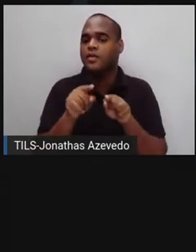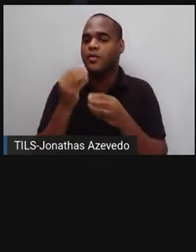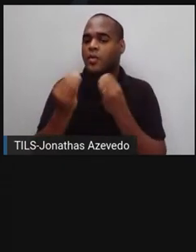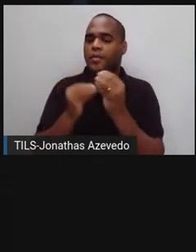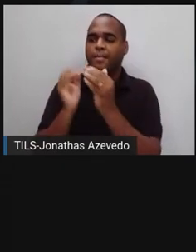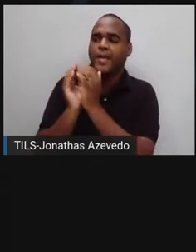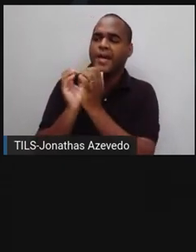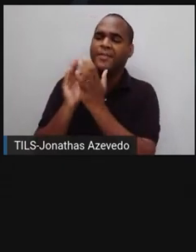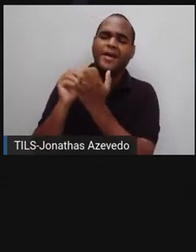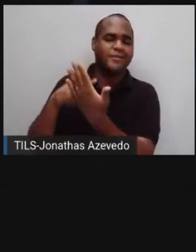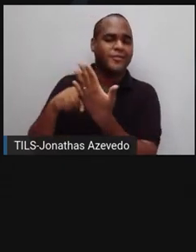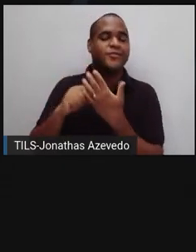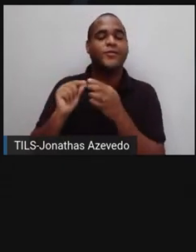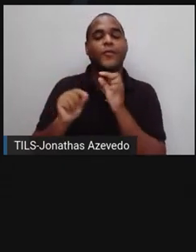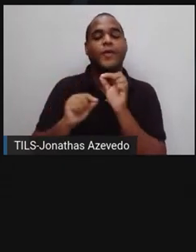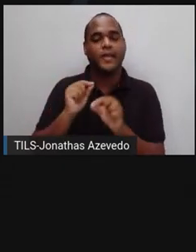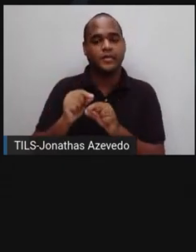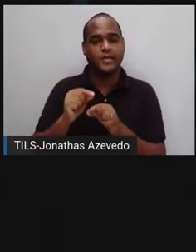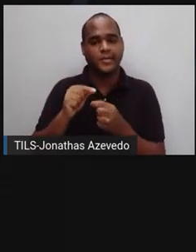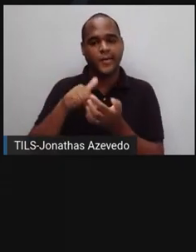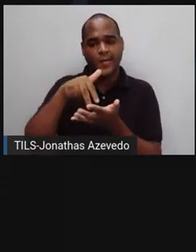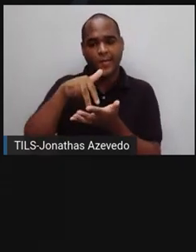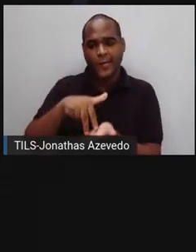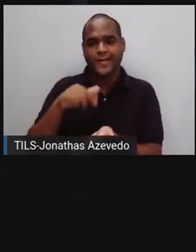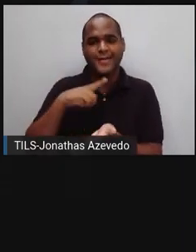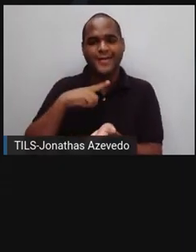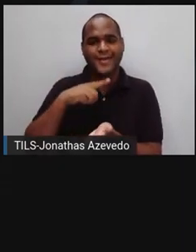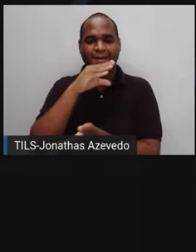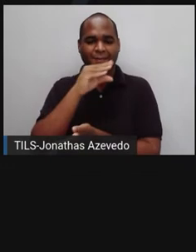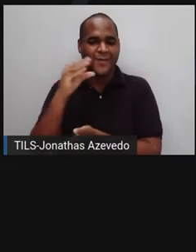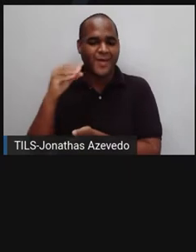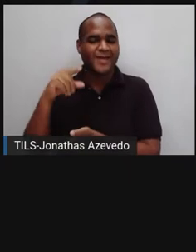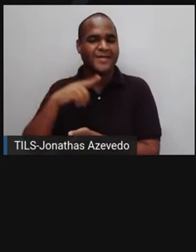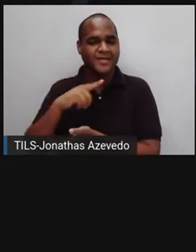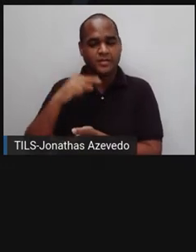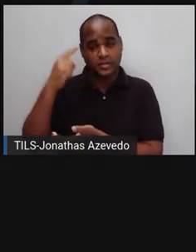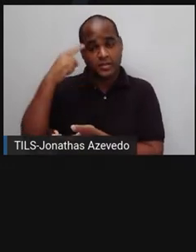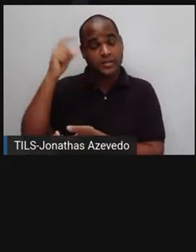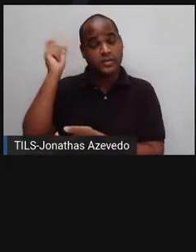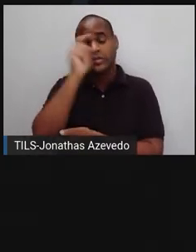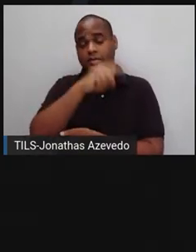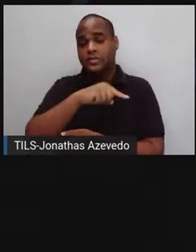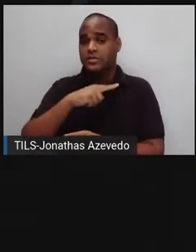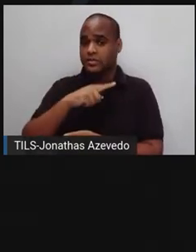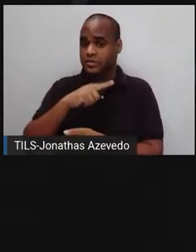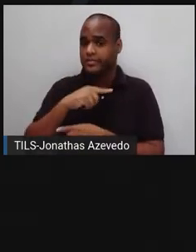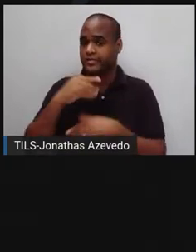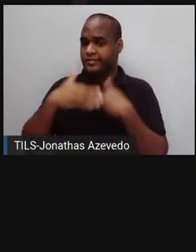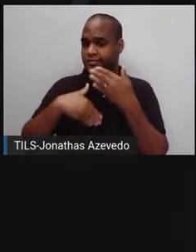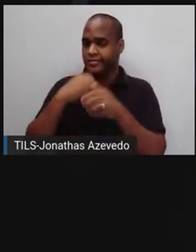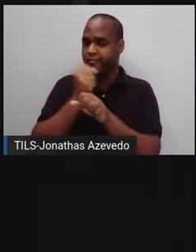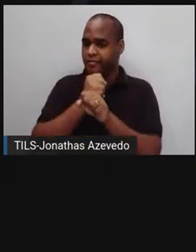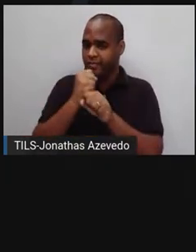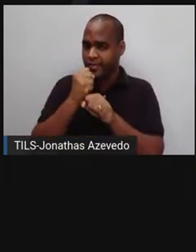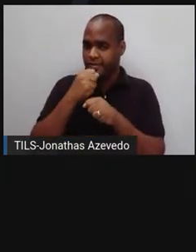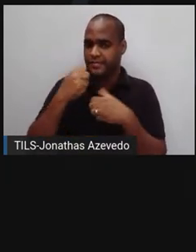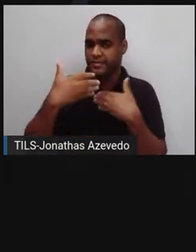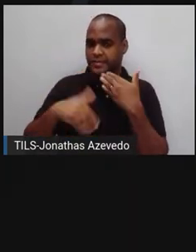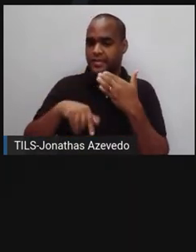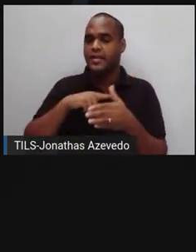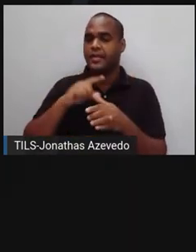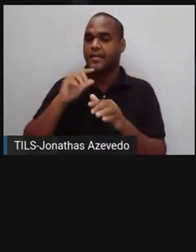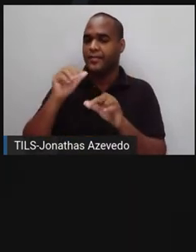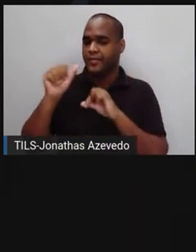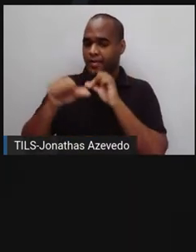ajuda. Os quilos a mais na adolescência trouxeram um inimigo que acompanhou Carla por anos, o transtorno